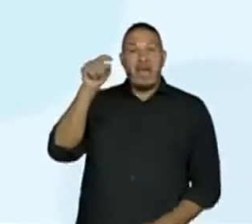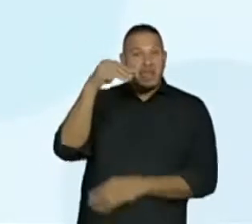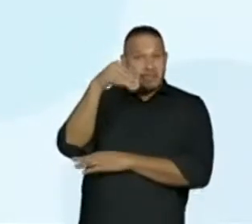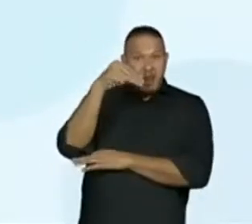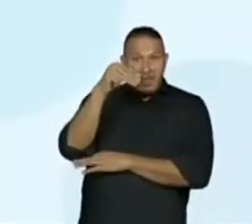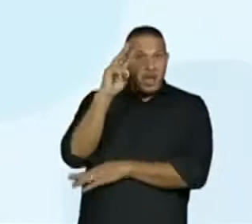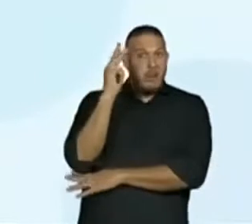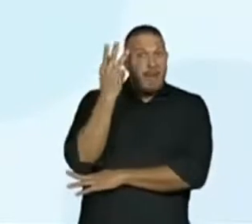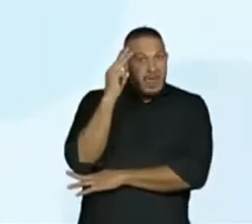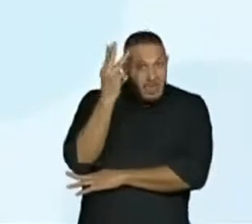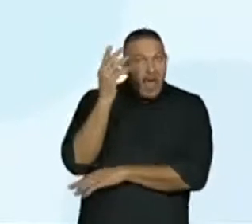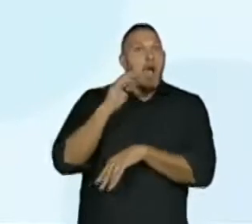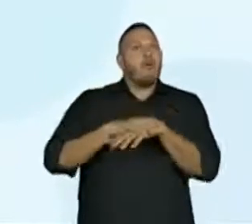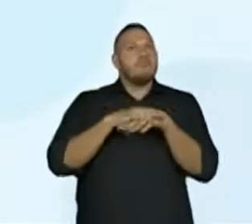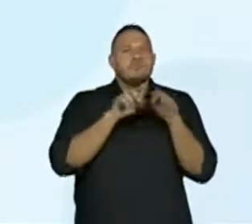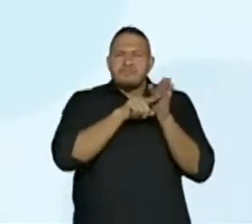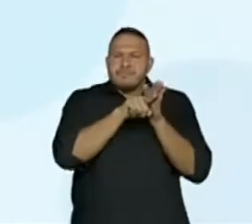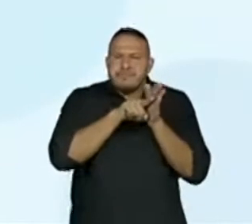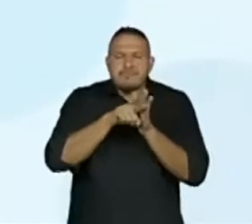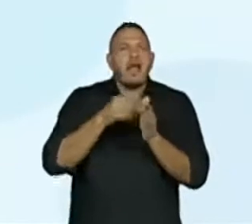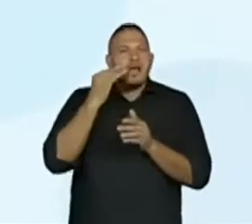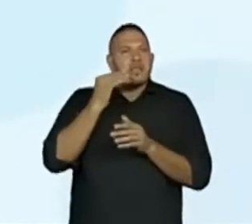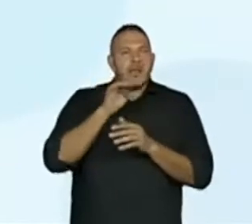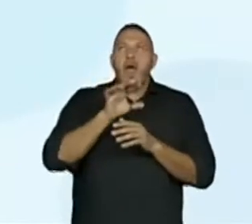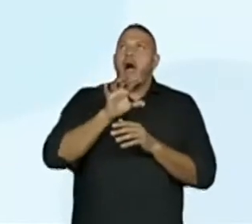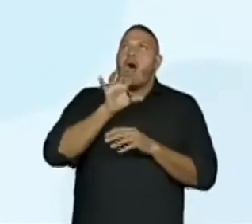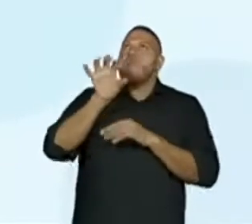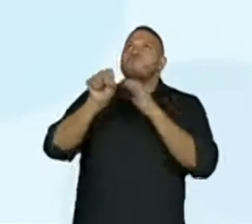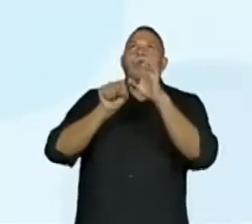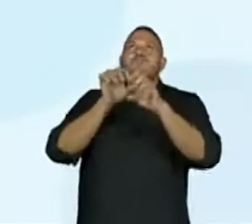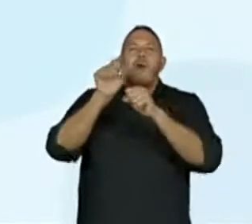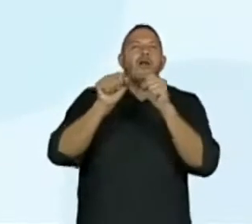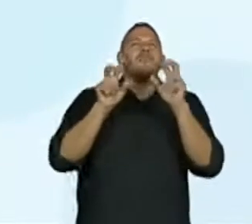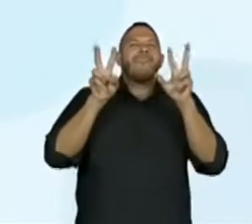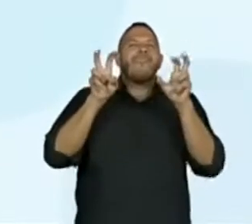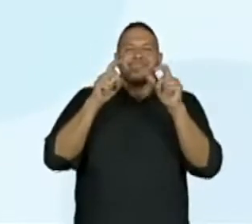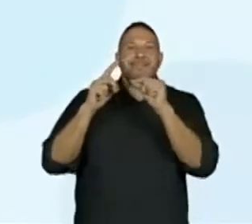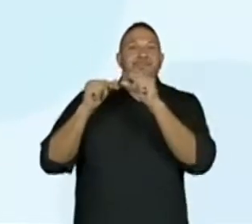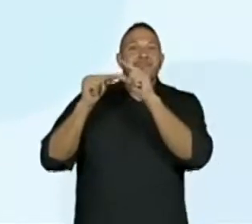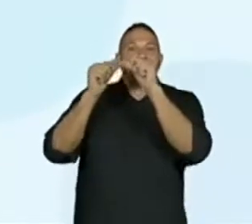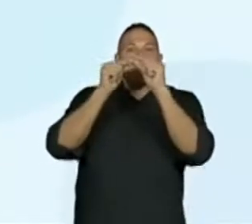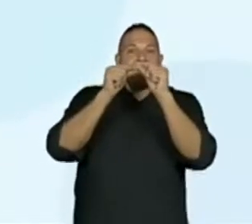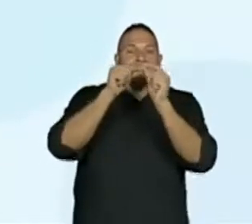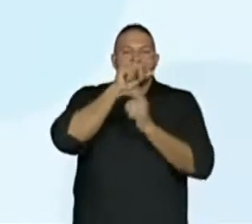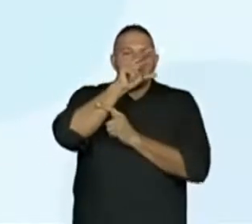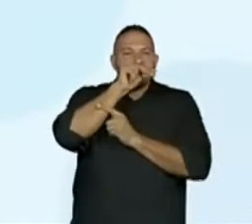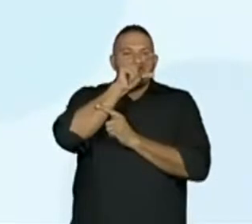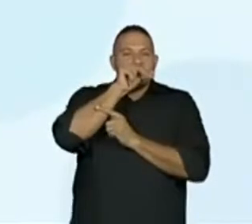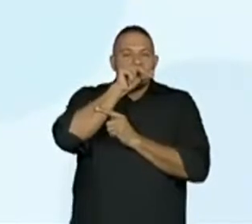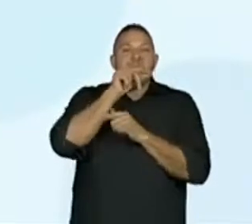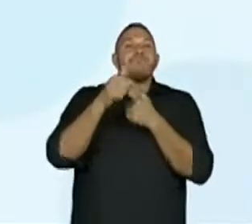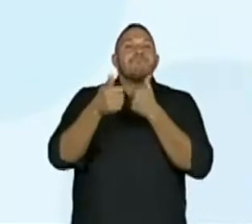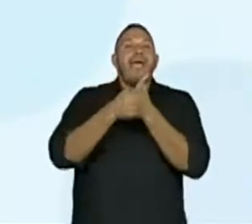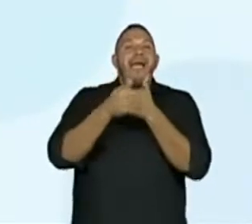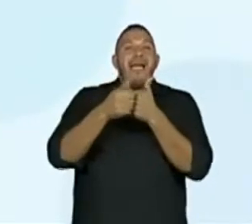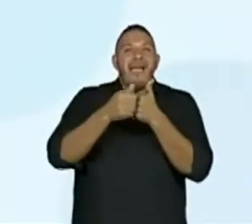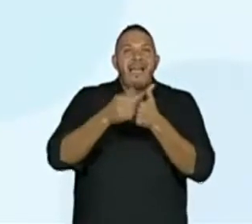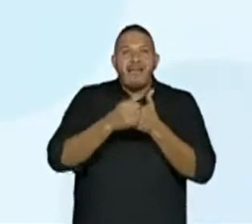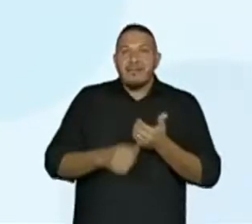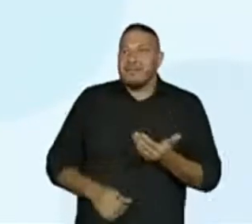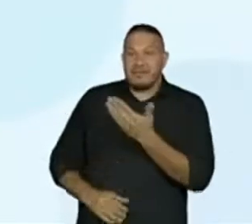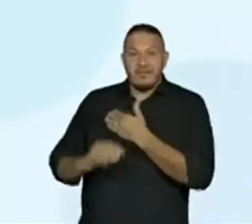procura devorar duas outras estrelas que ficavam perto do bico da ave quando Cláudio